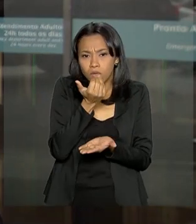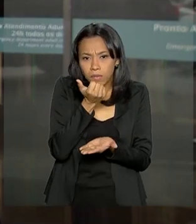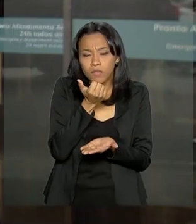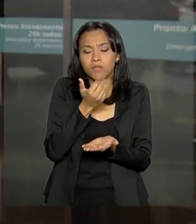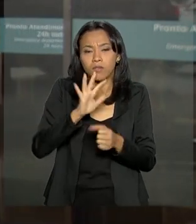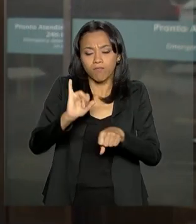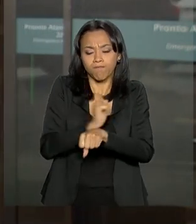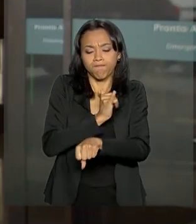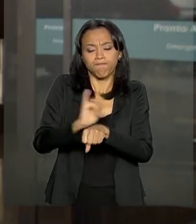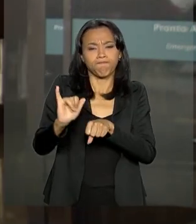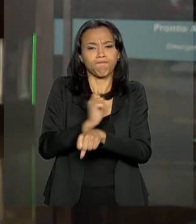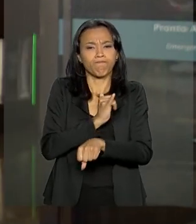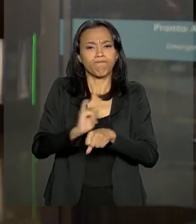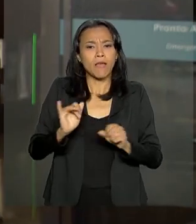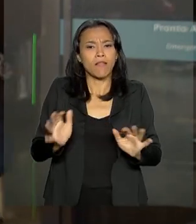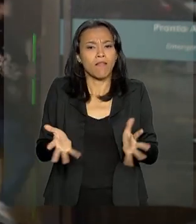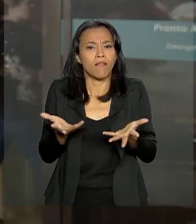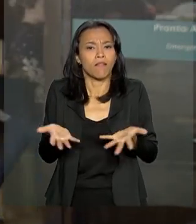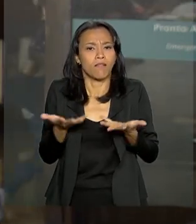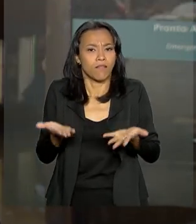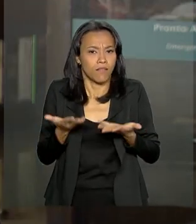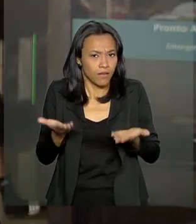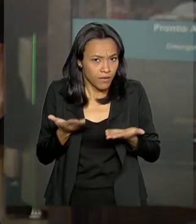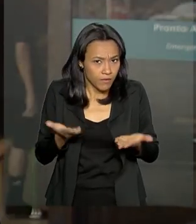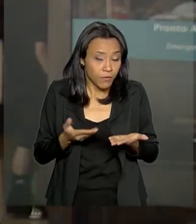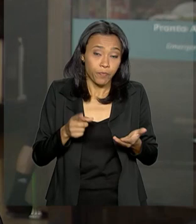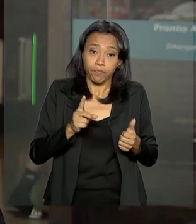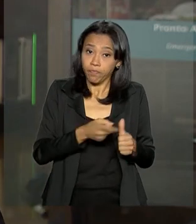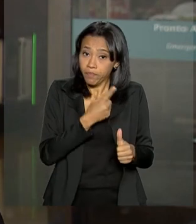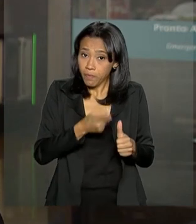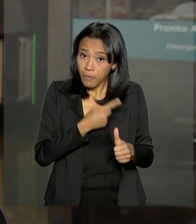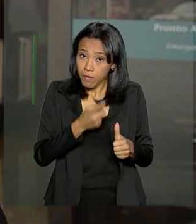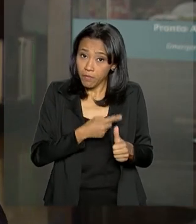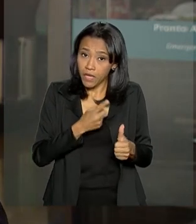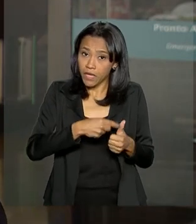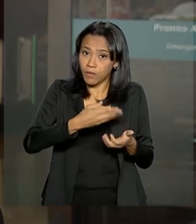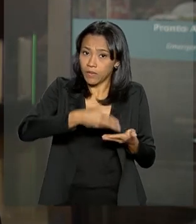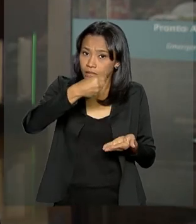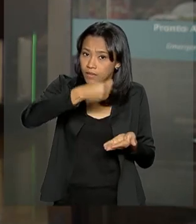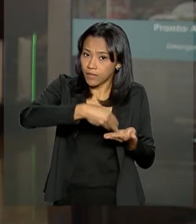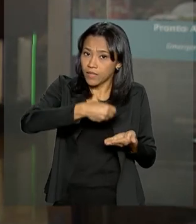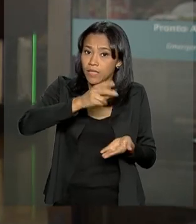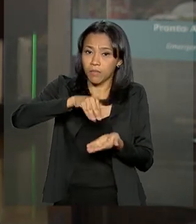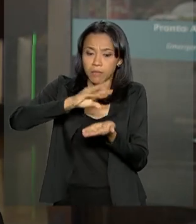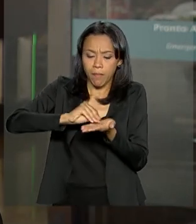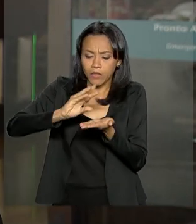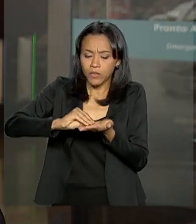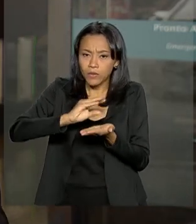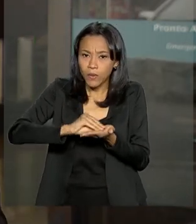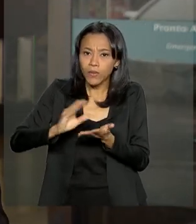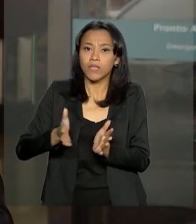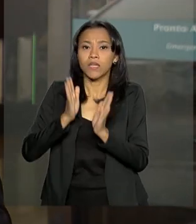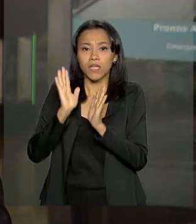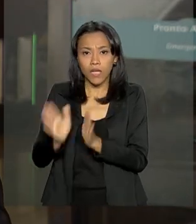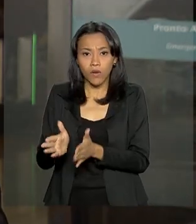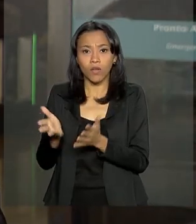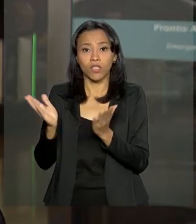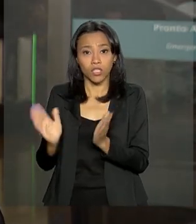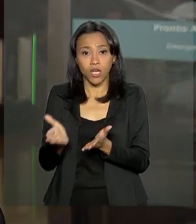alimentos leves. Ele evoluiu primeiro de uma dieta líquida para uma dieta pastosa e agora já come